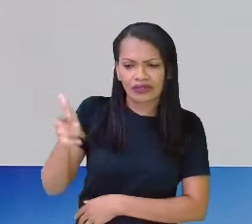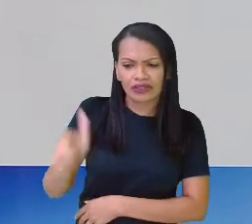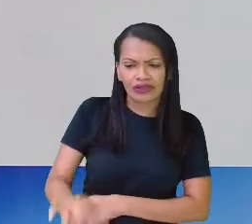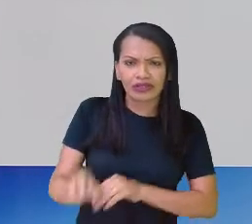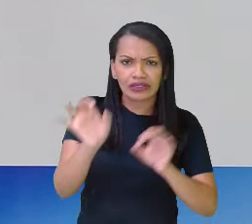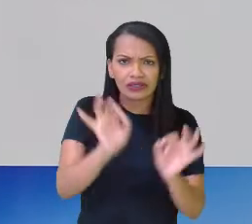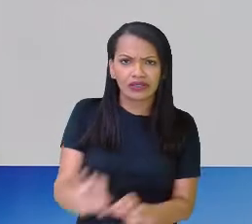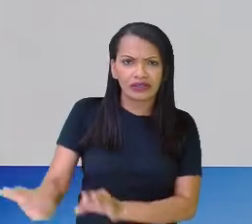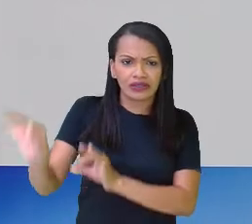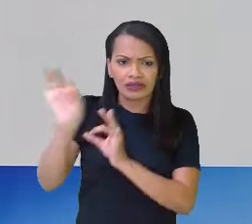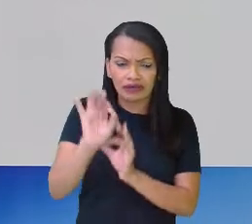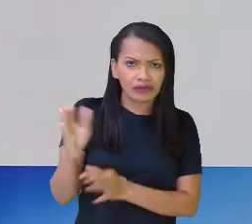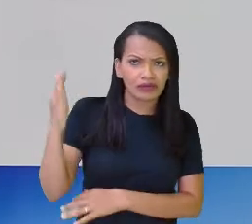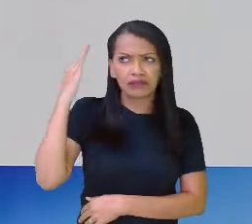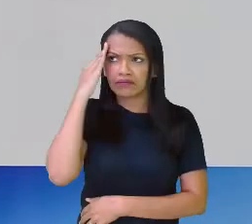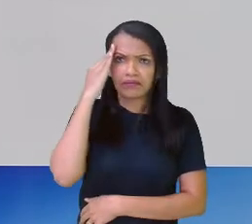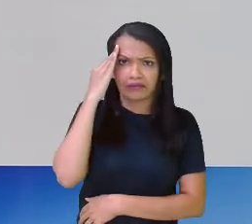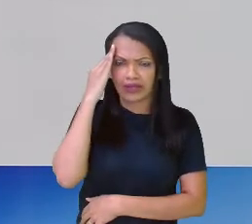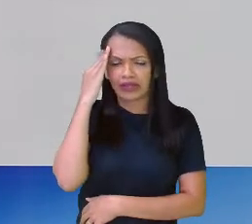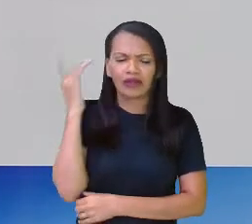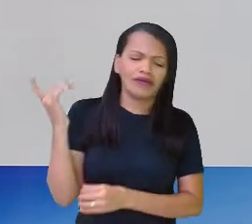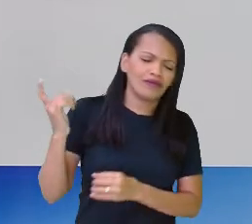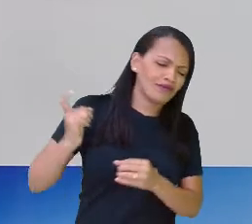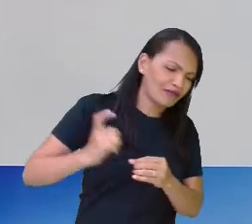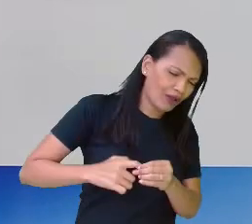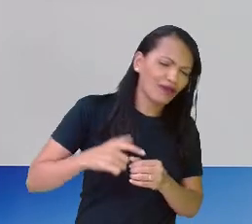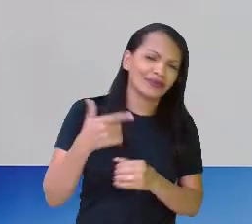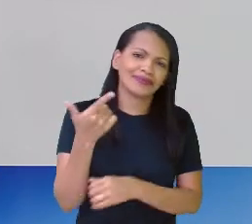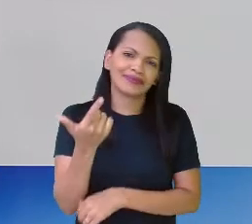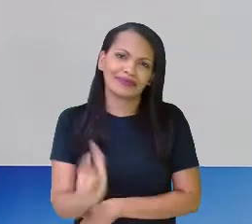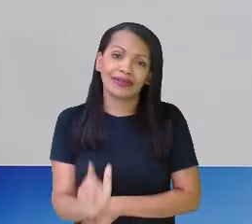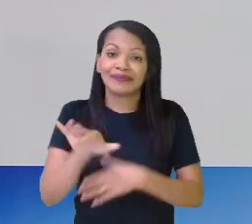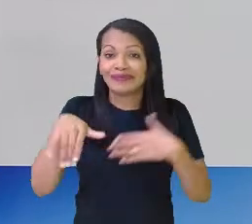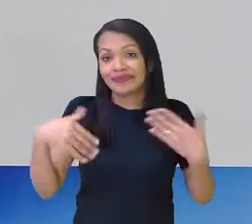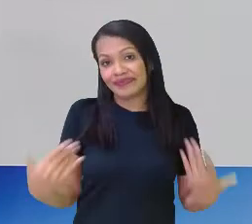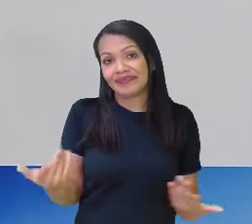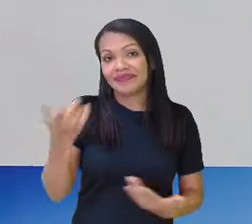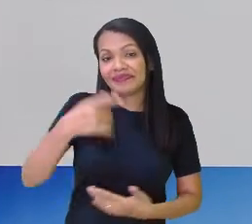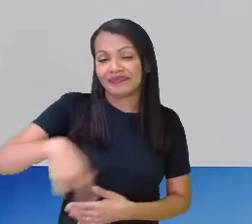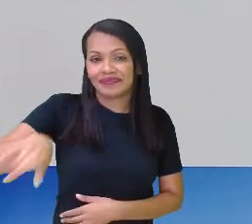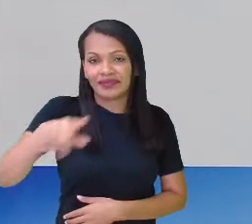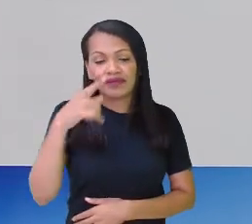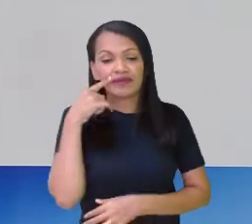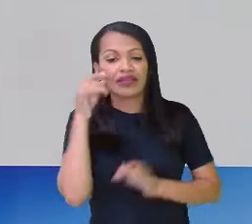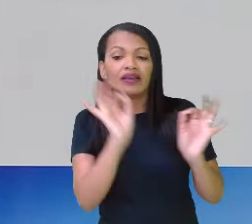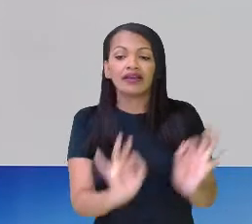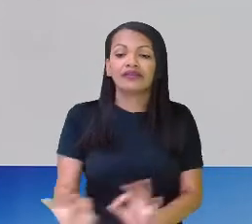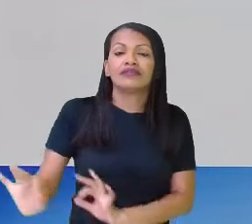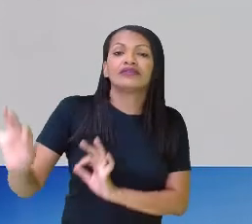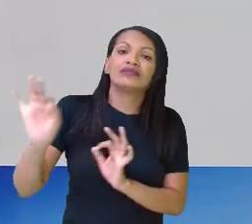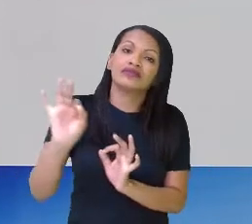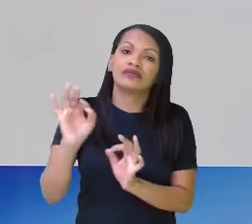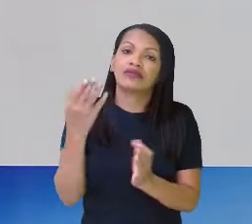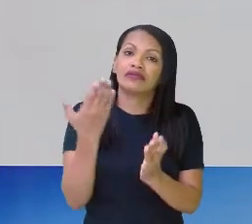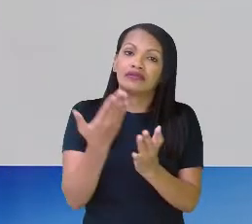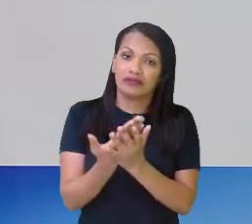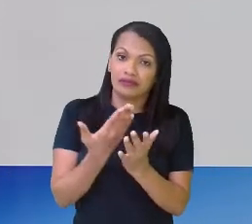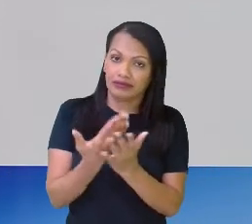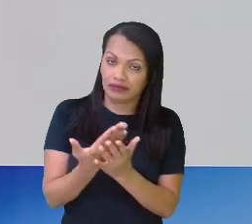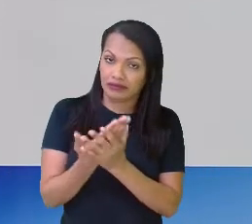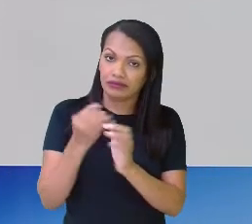assistir de novo, não entendeu, volta. Então, não tem desculpa, né? Acompanha o Educa Recife.